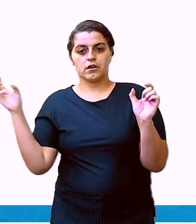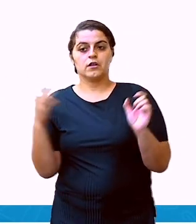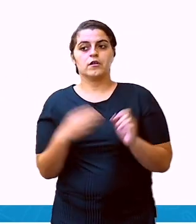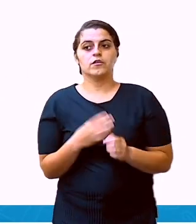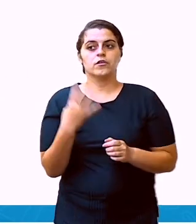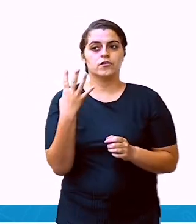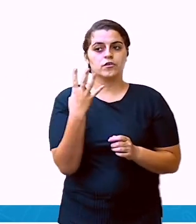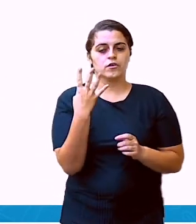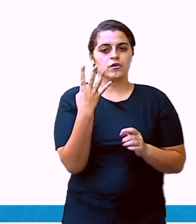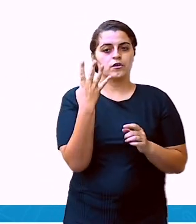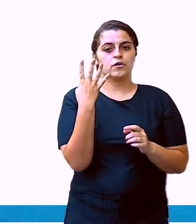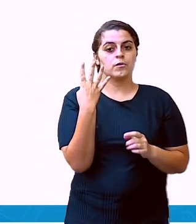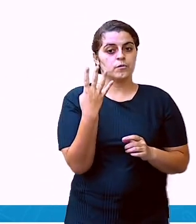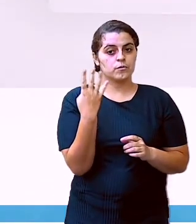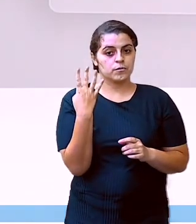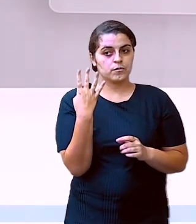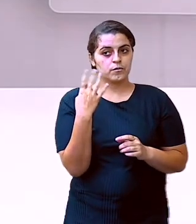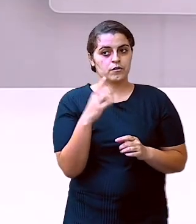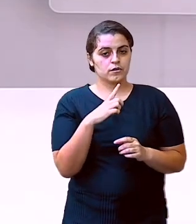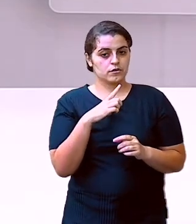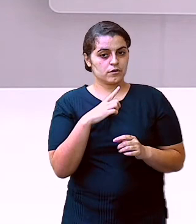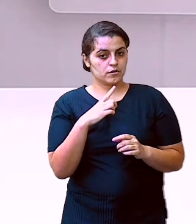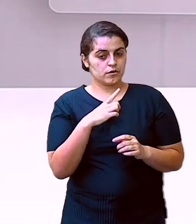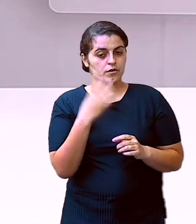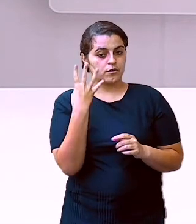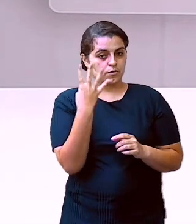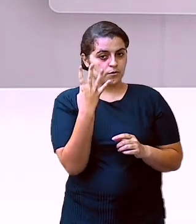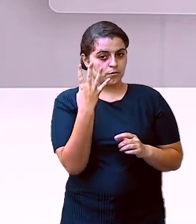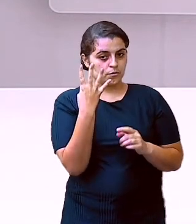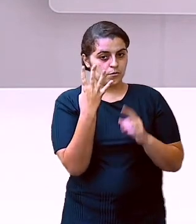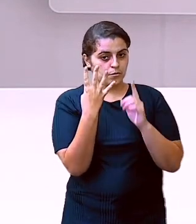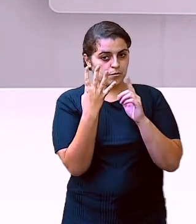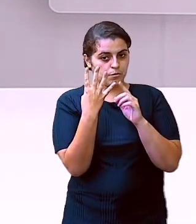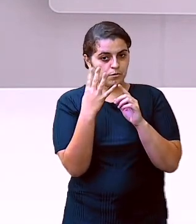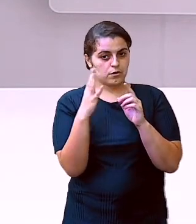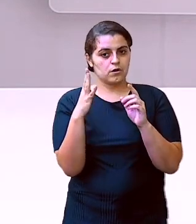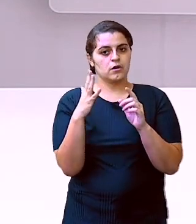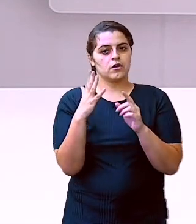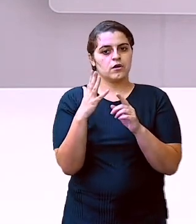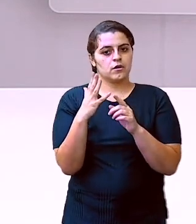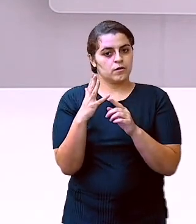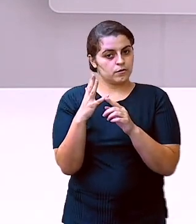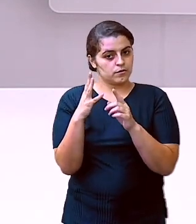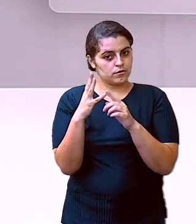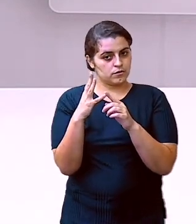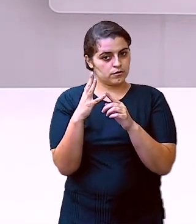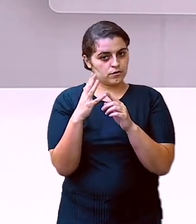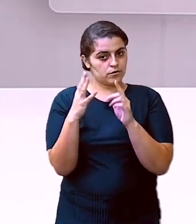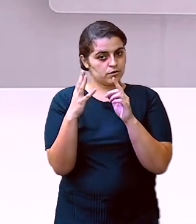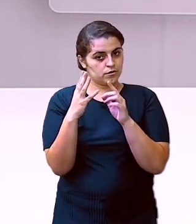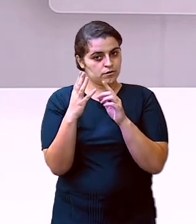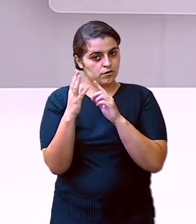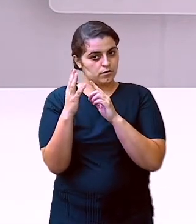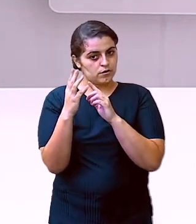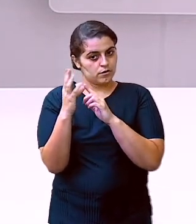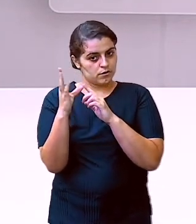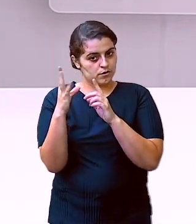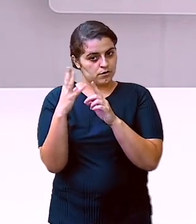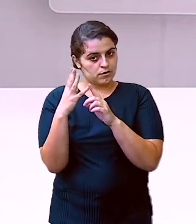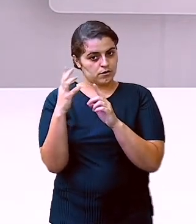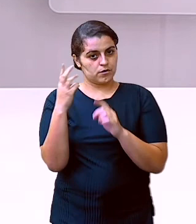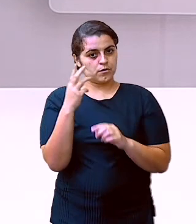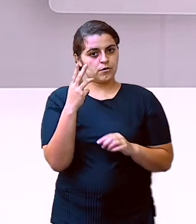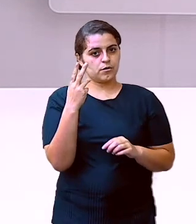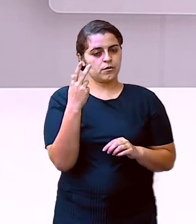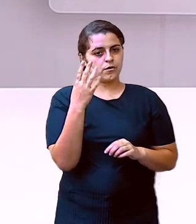vimos que ela tem quatro sílabas. E é separada assim. Qua